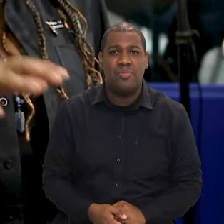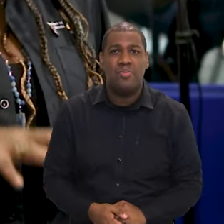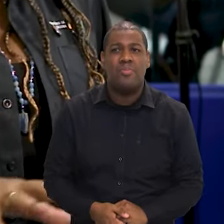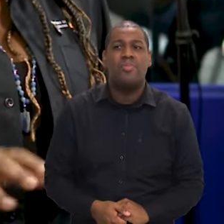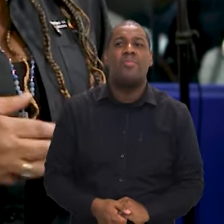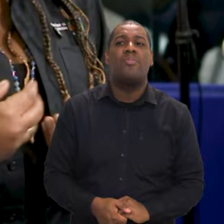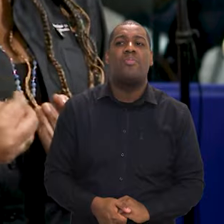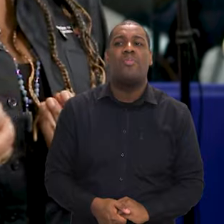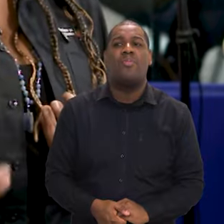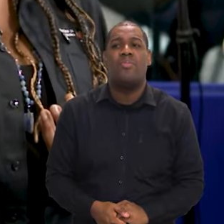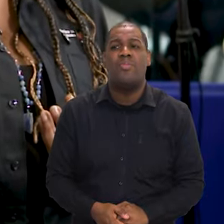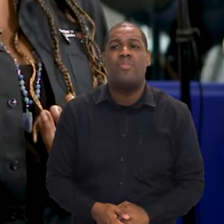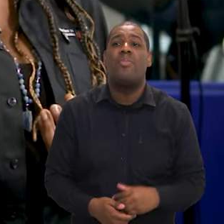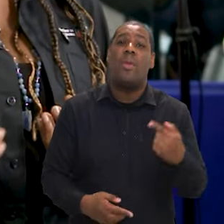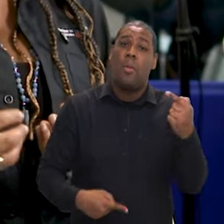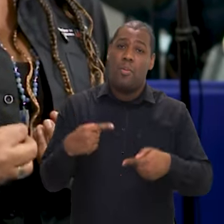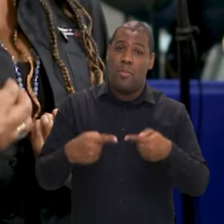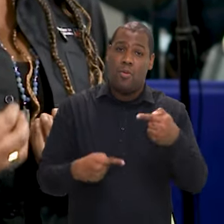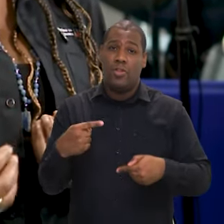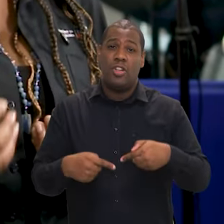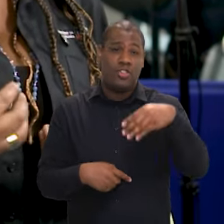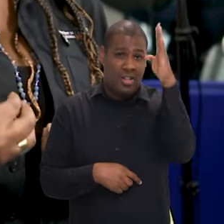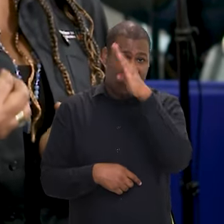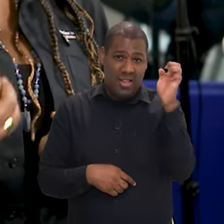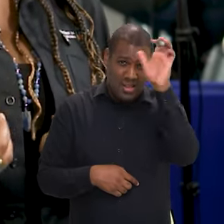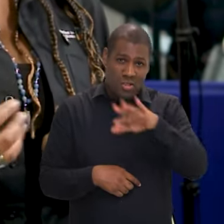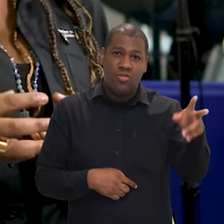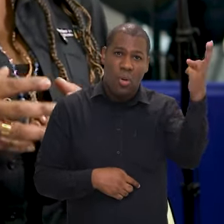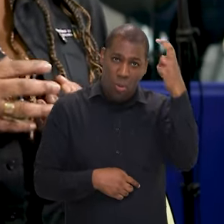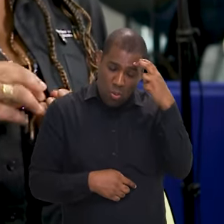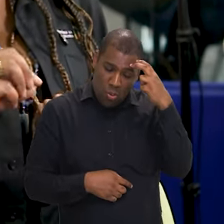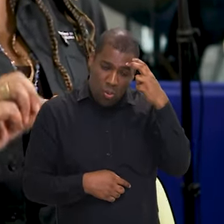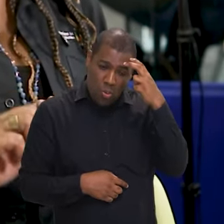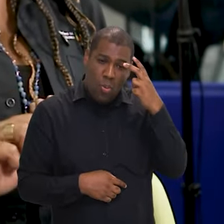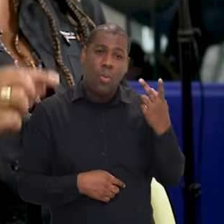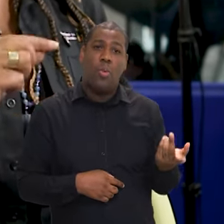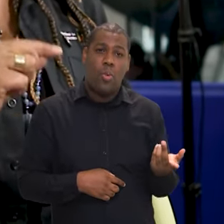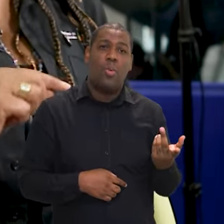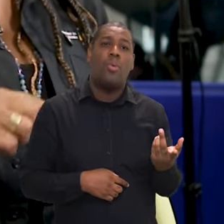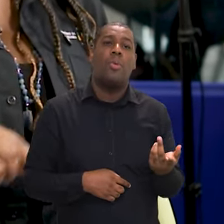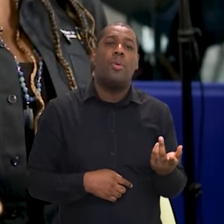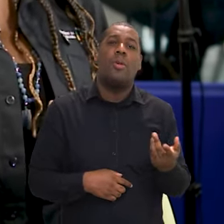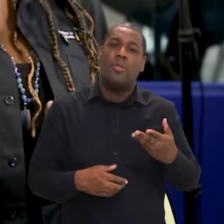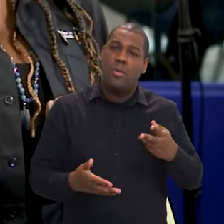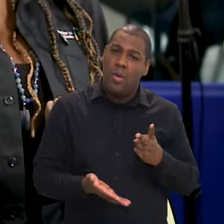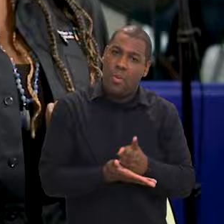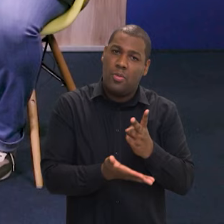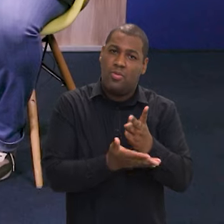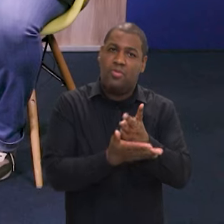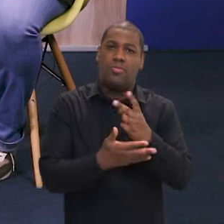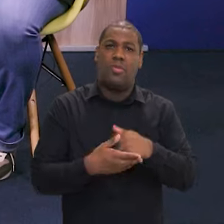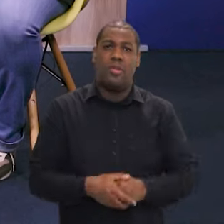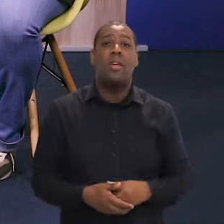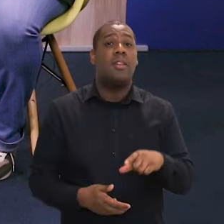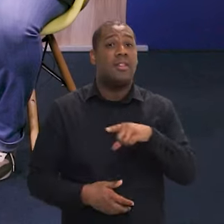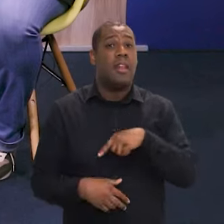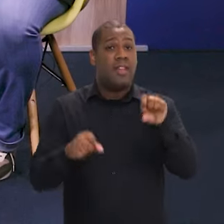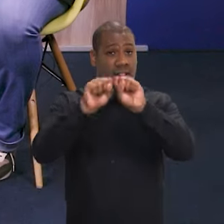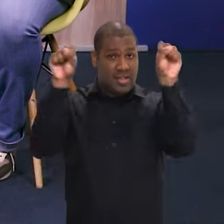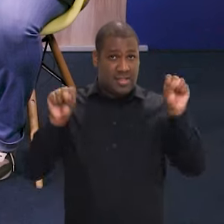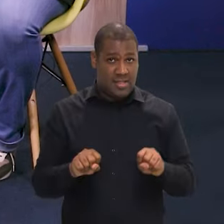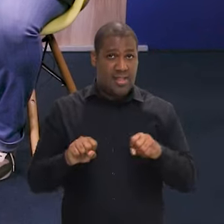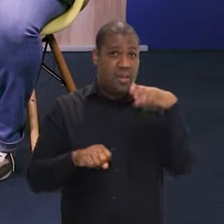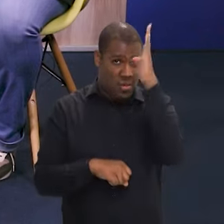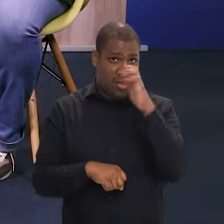continuidade da Política Nacional de Cultura no Sistema Nacional de Cultura. Então nós temos o